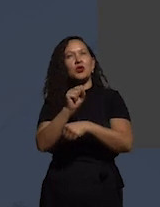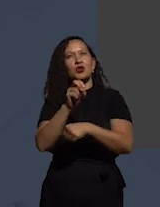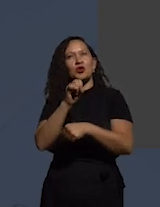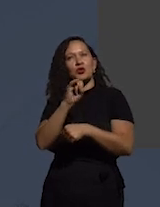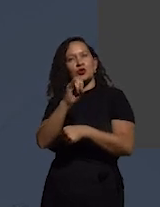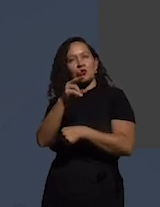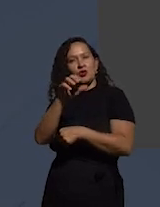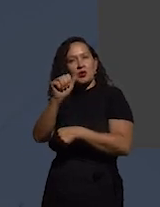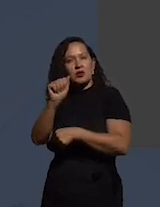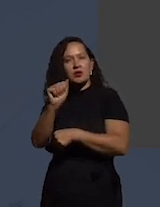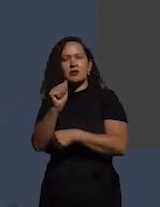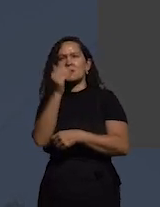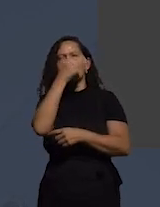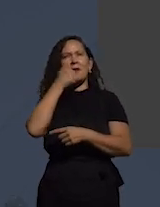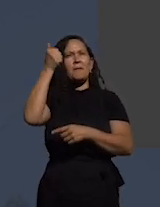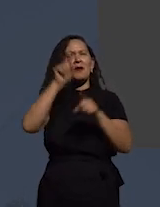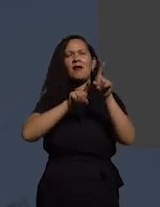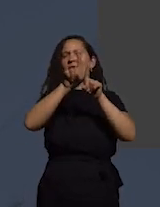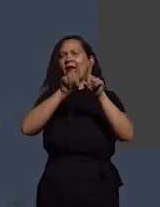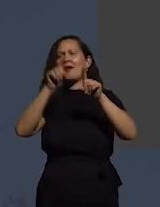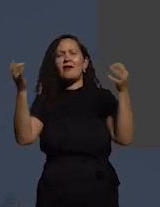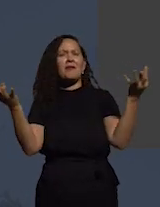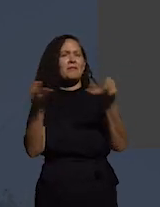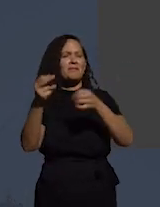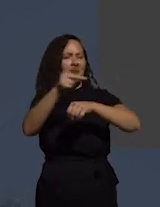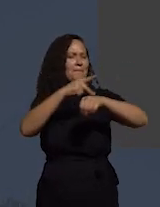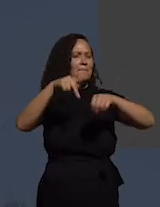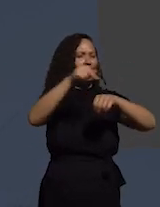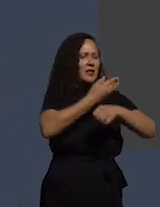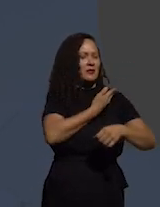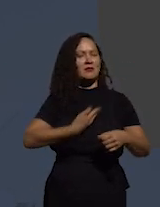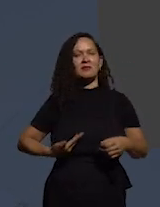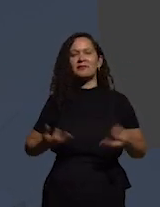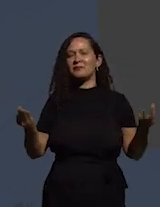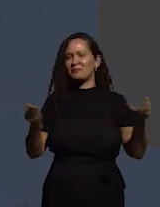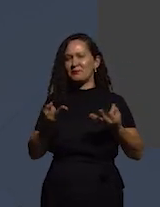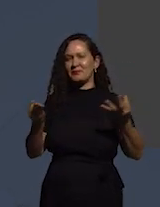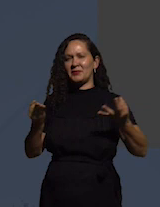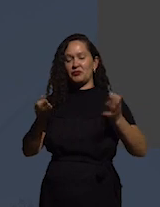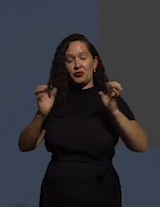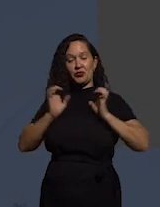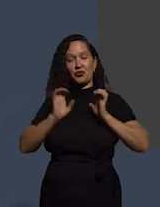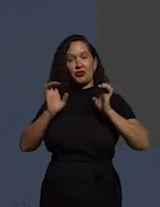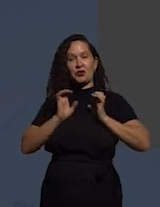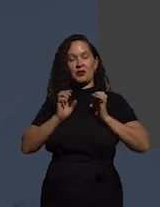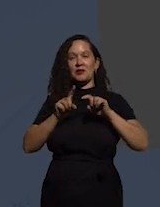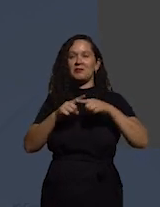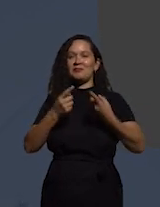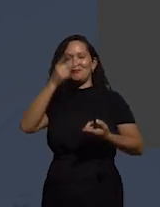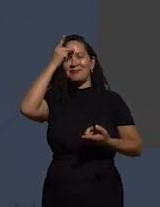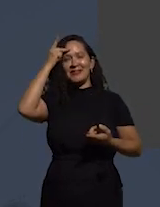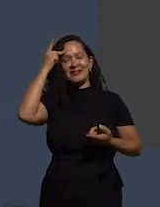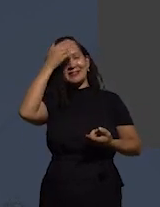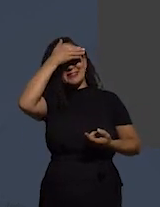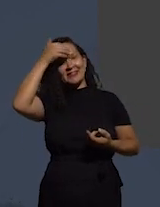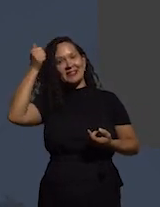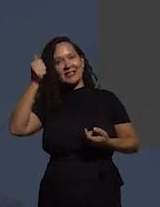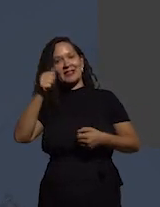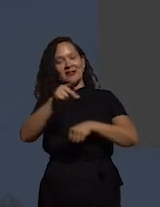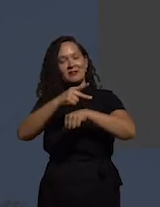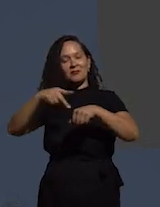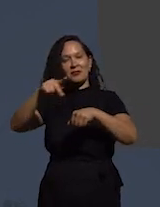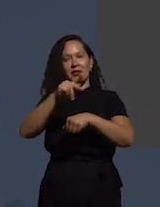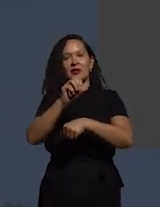número um em todos os gráficos do mundo o país tem o melhor governo mais próspero mas as pessoas esquecem que a Suíça não